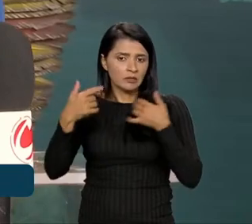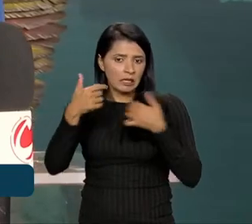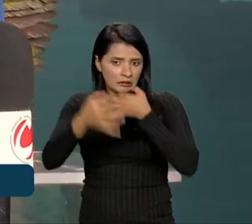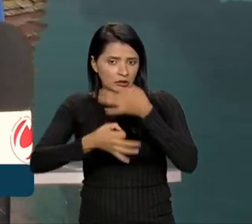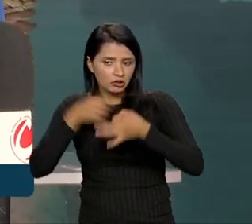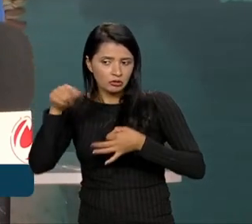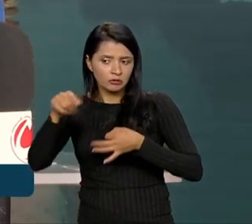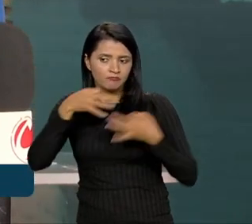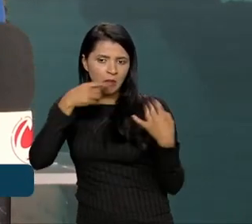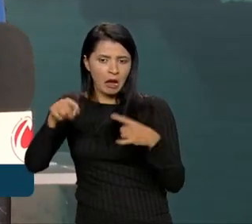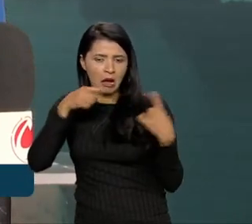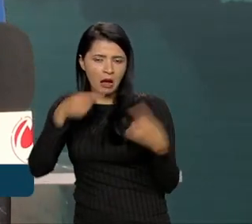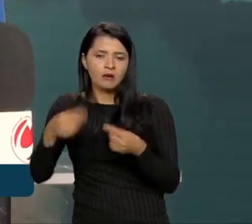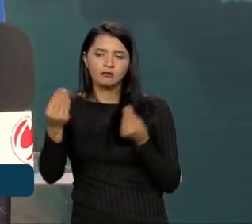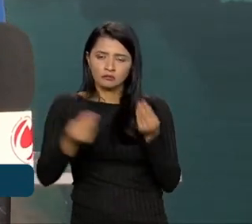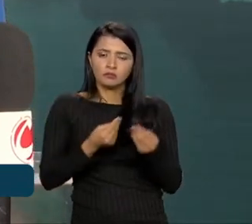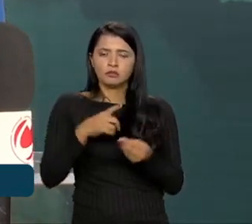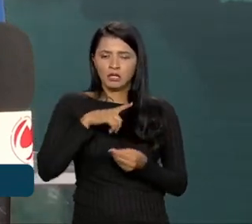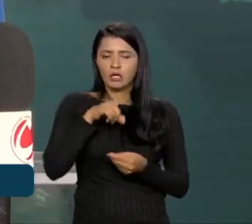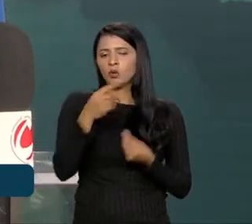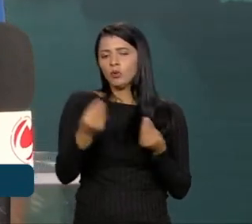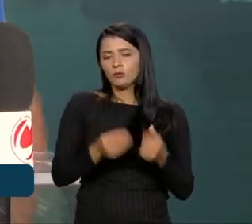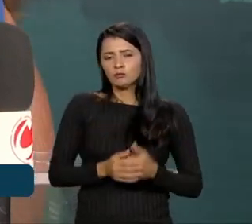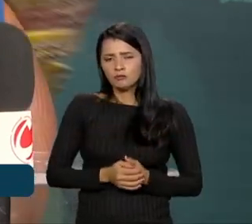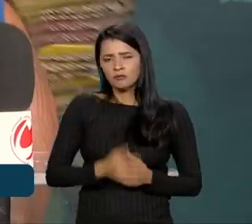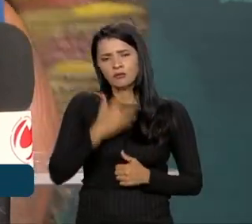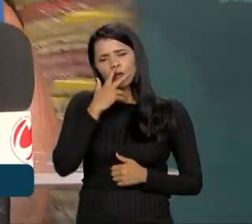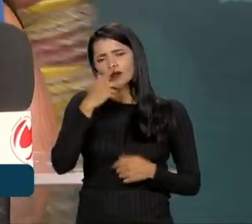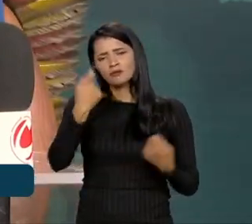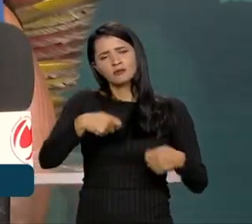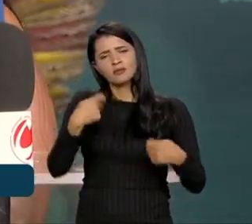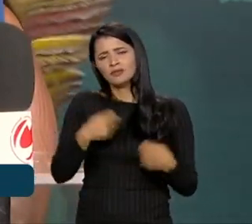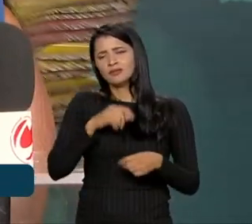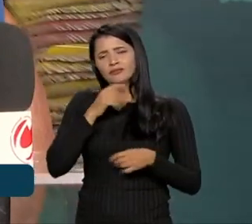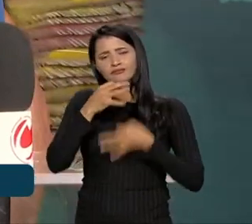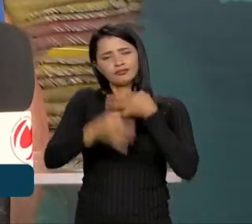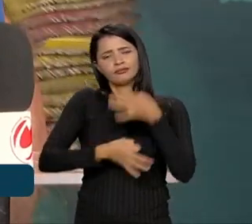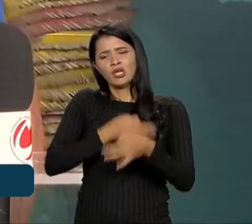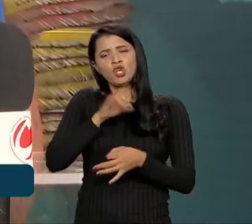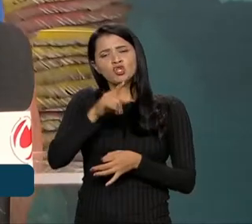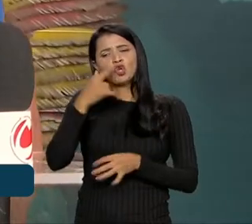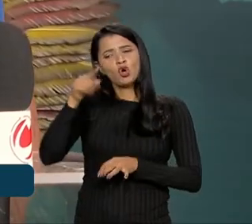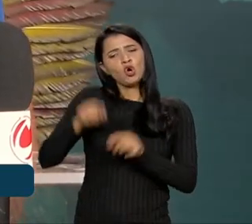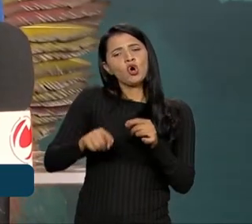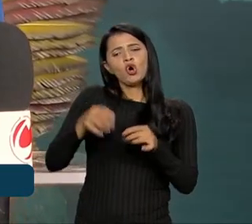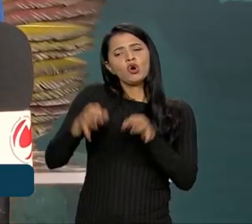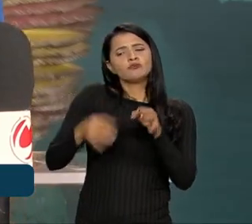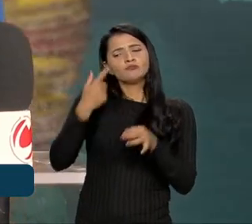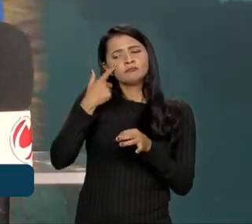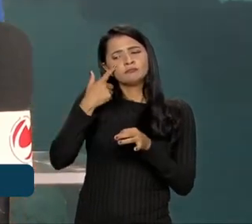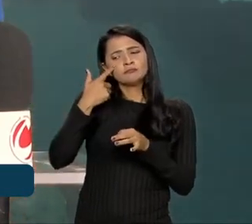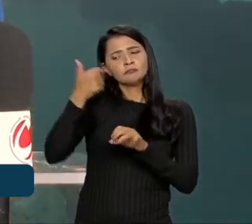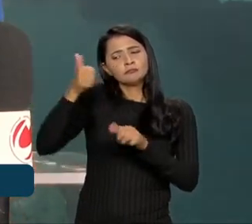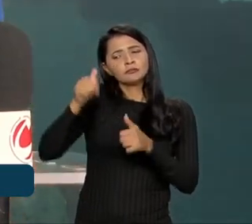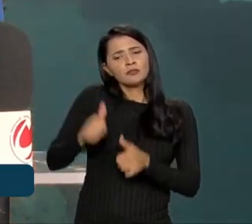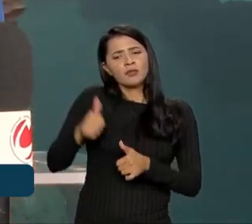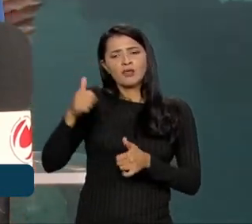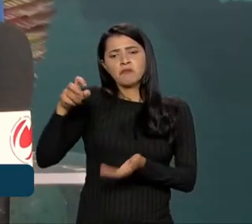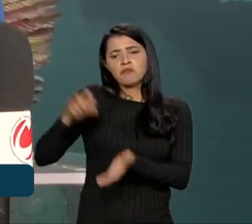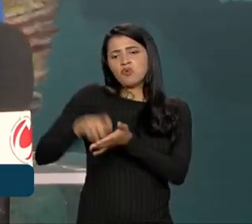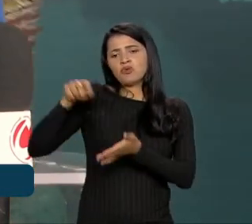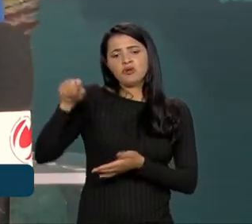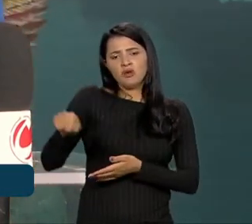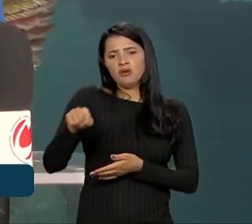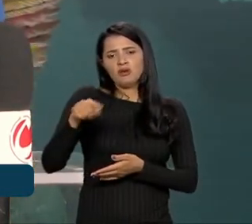governadores do norte e nordeste criticando a fala? Olha, acho que nem precisa a gente comentar, né? Basta julgar e aí puni-lo, porque